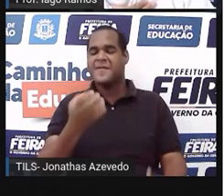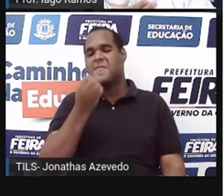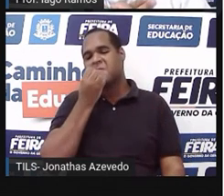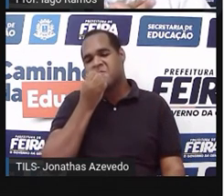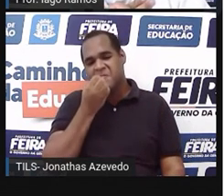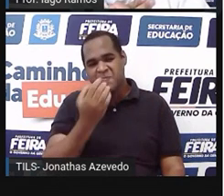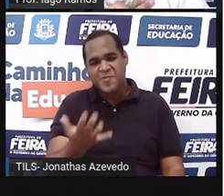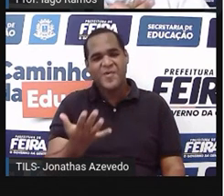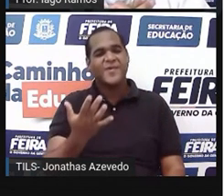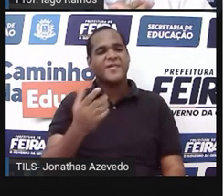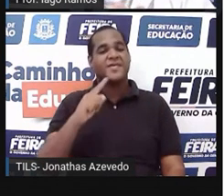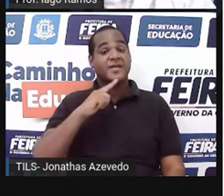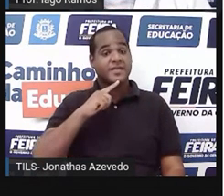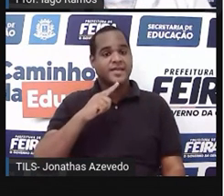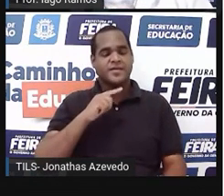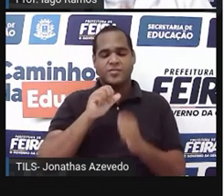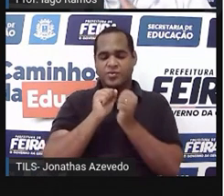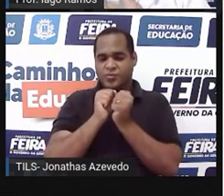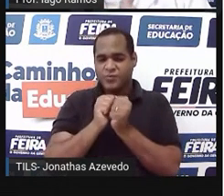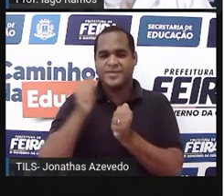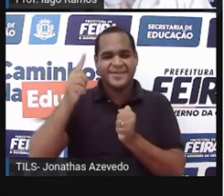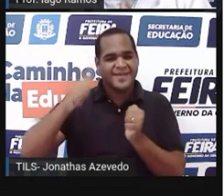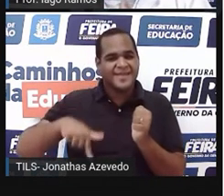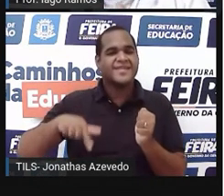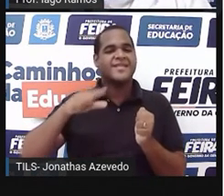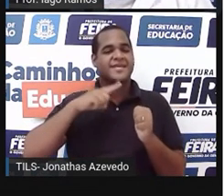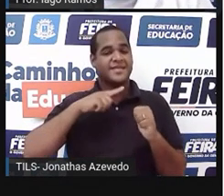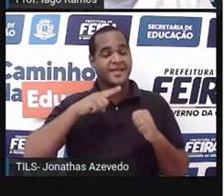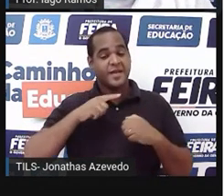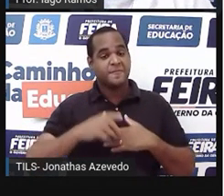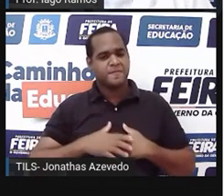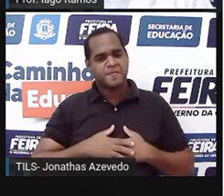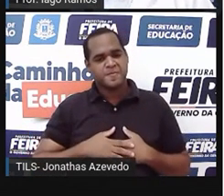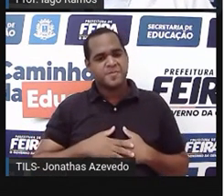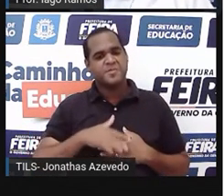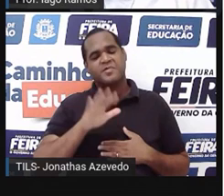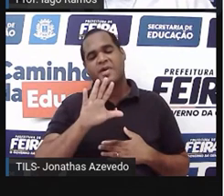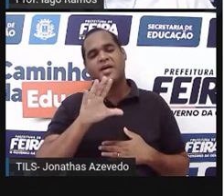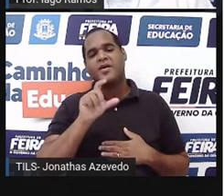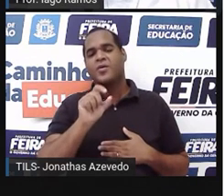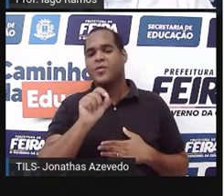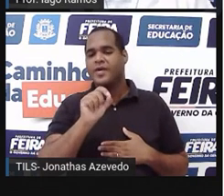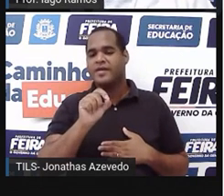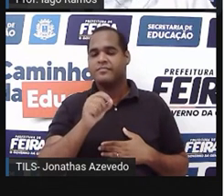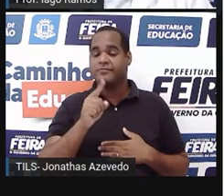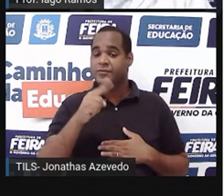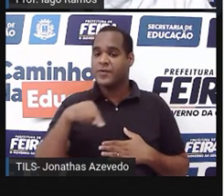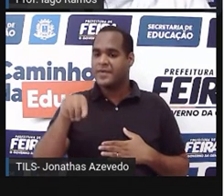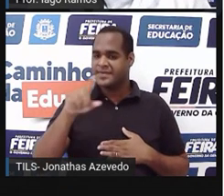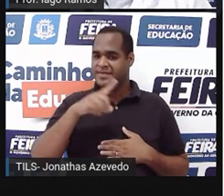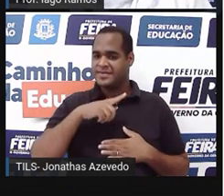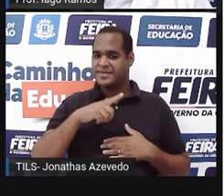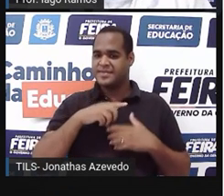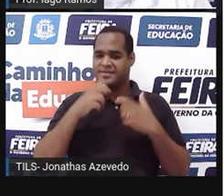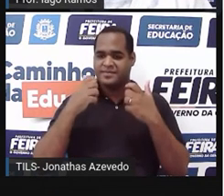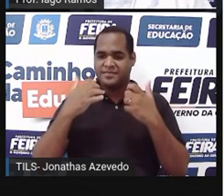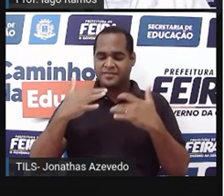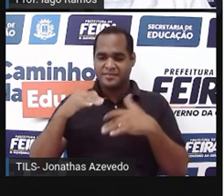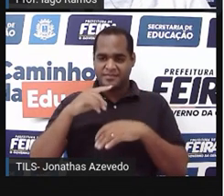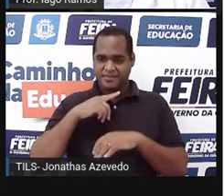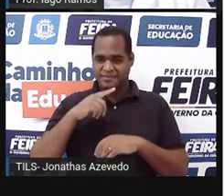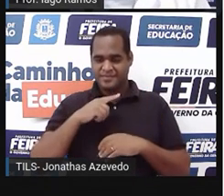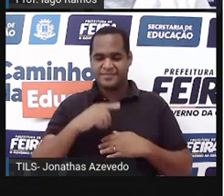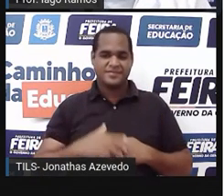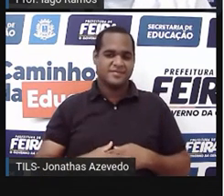bacana poder estar com você mais uma vez, só que a gente vai ficar por aqui, certo?